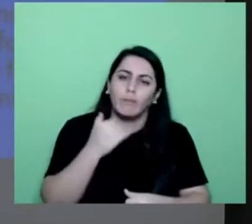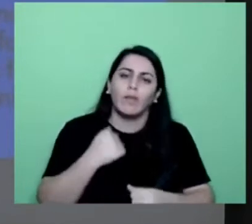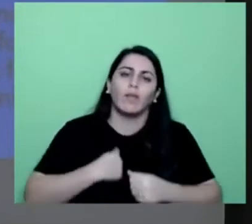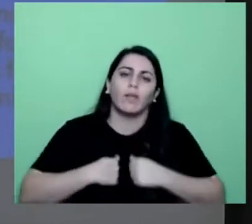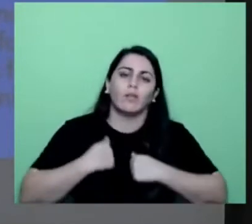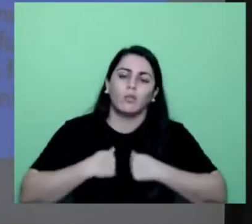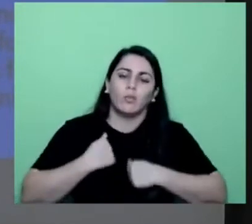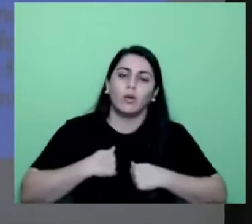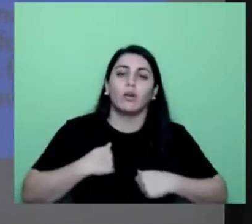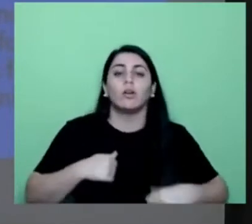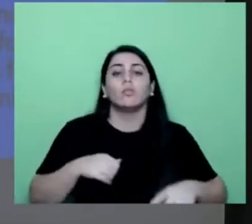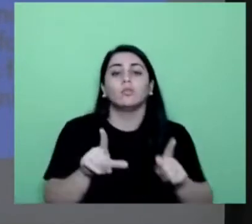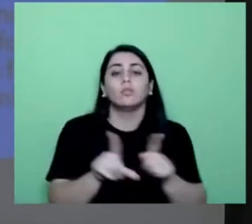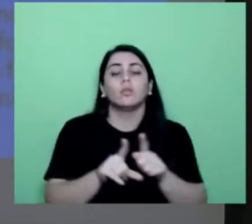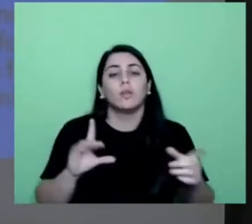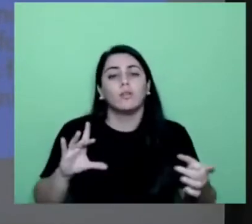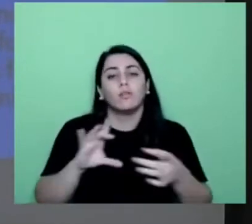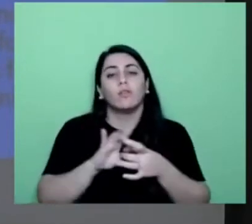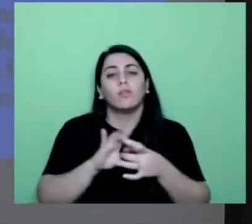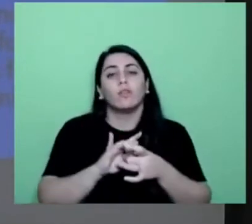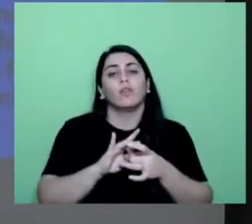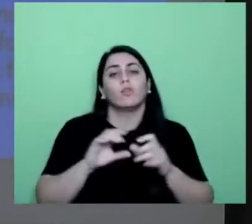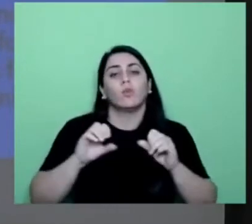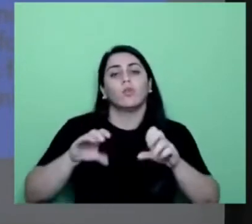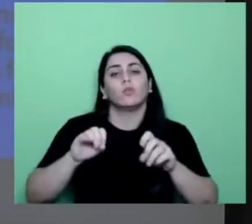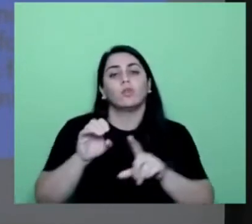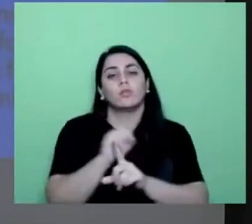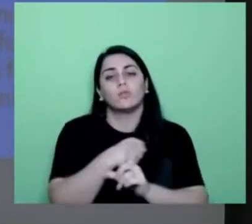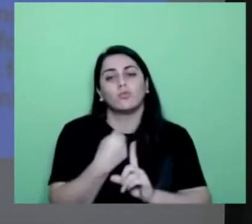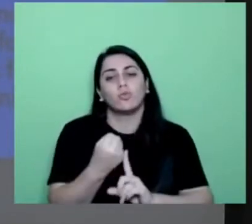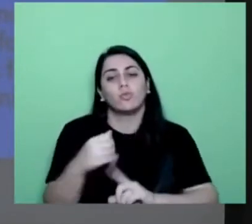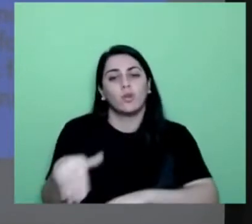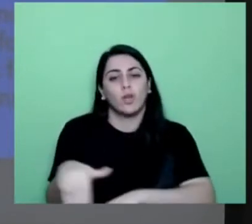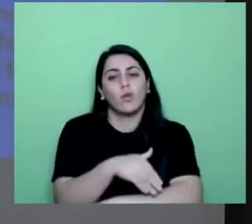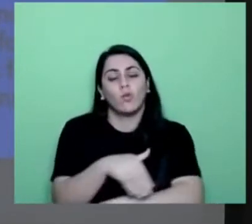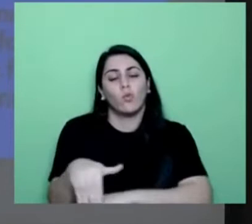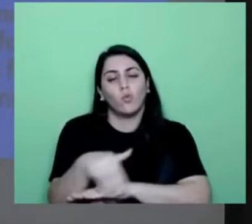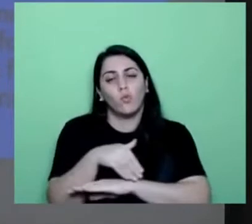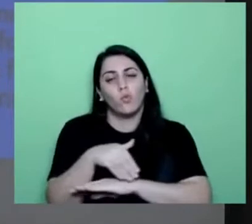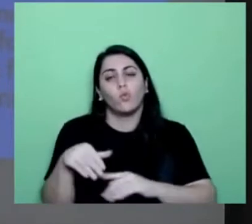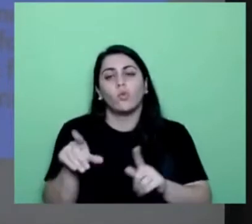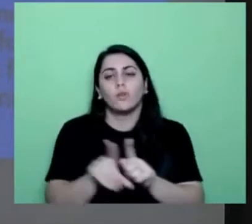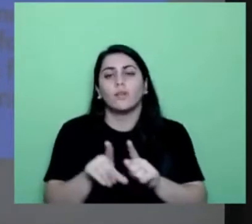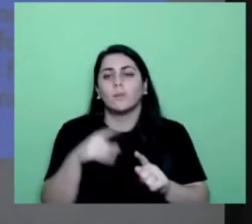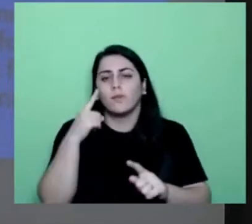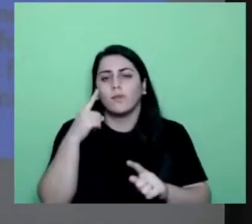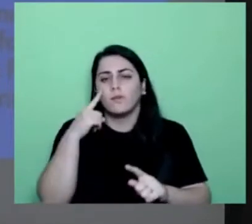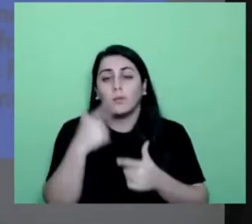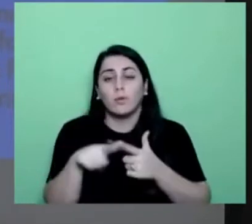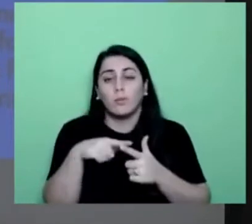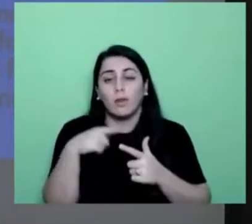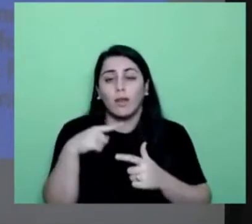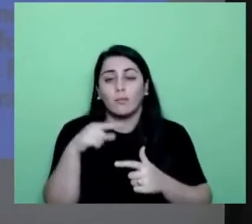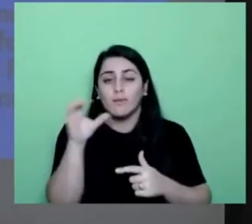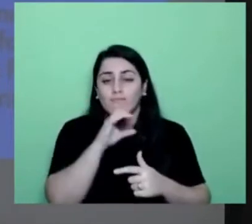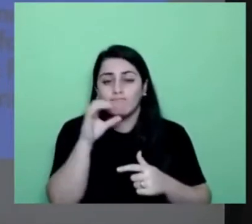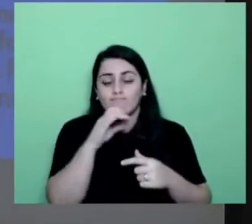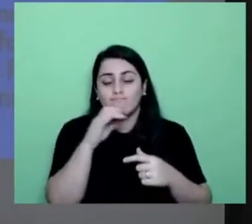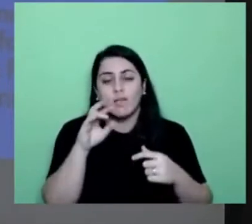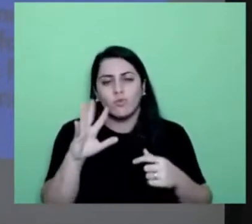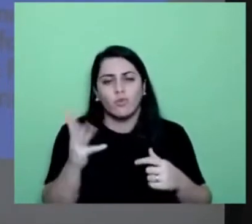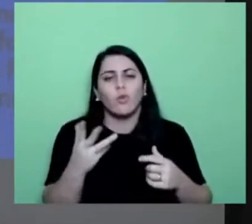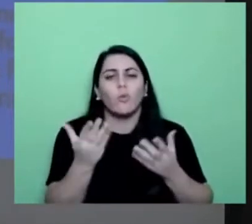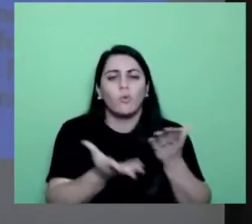vínculo, educação social de rua, encaminhamento e emergenciais. Atendimento à família,